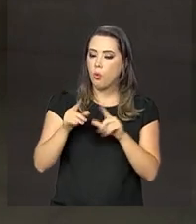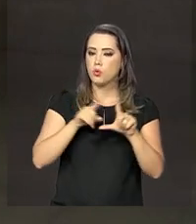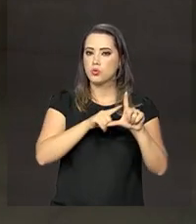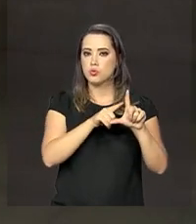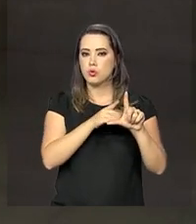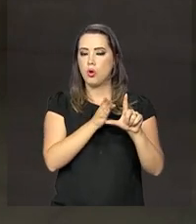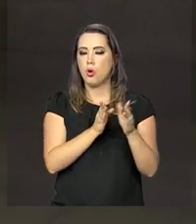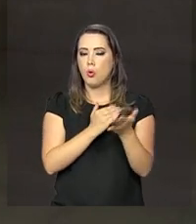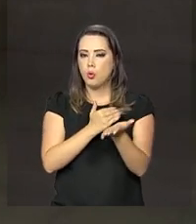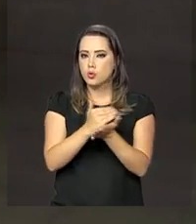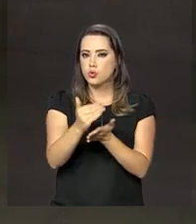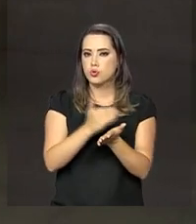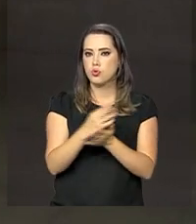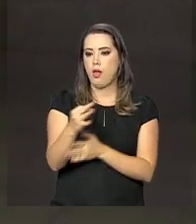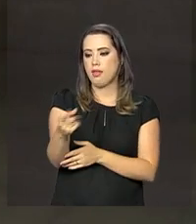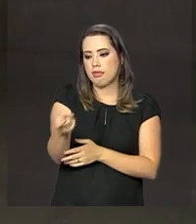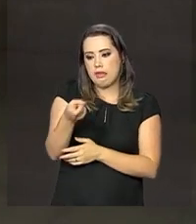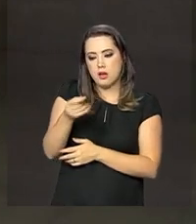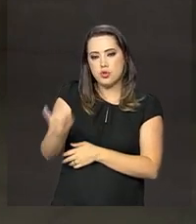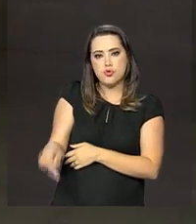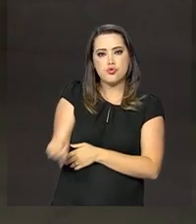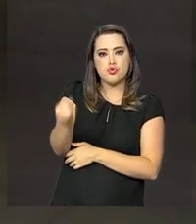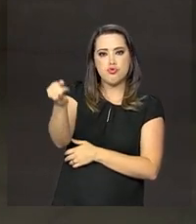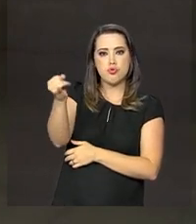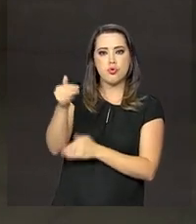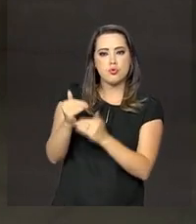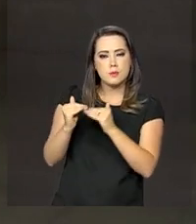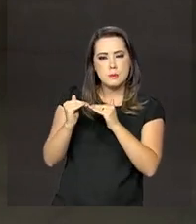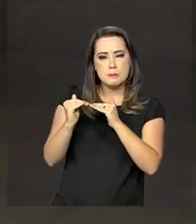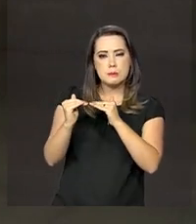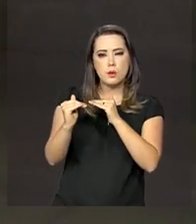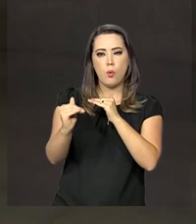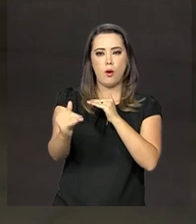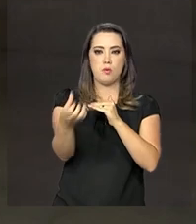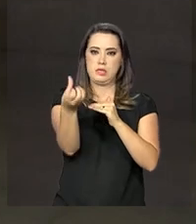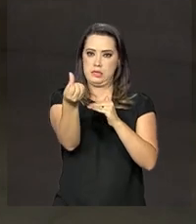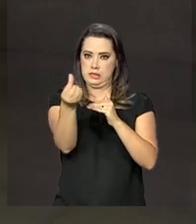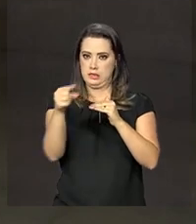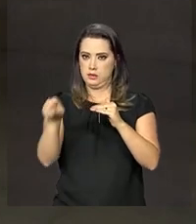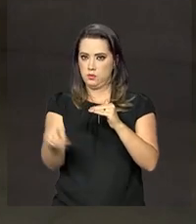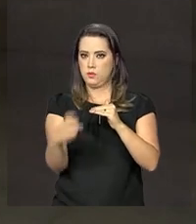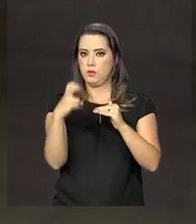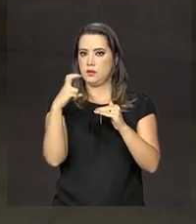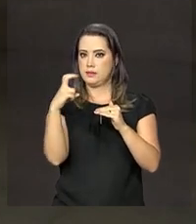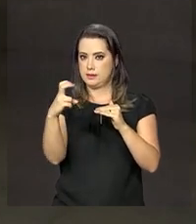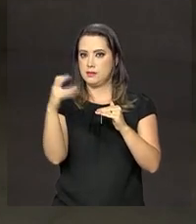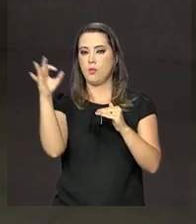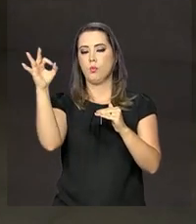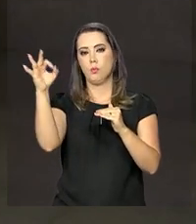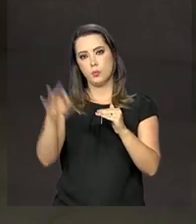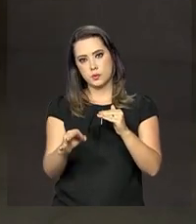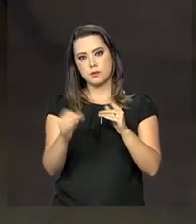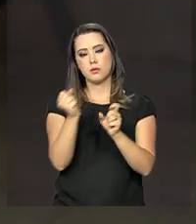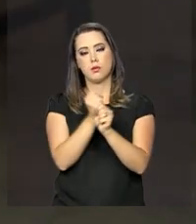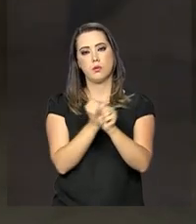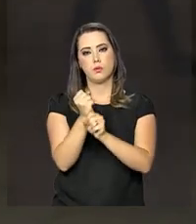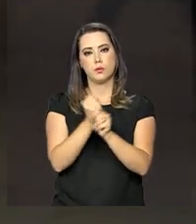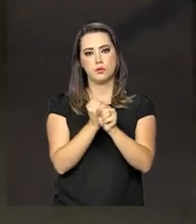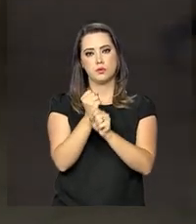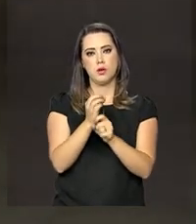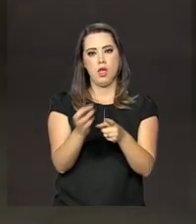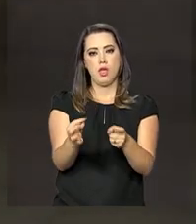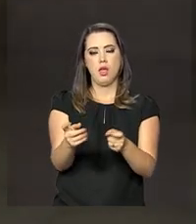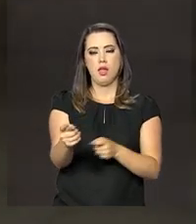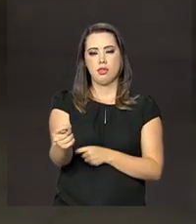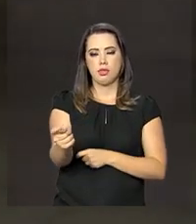Selic, a taxa básica de juros do país, no mesmo nível. Portanto, em 6,5% ao ano, a taxa segue, então, no menor